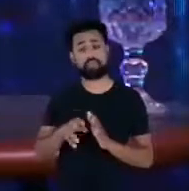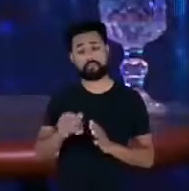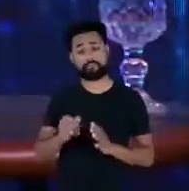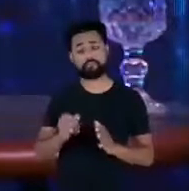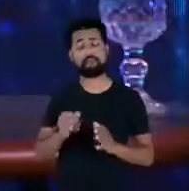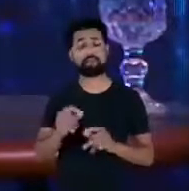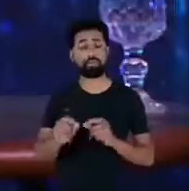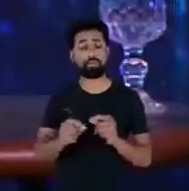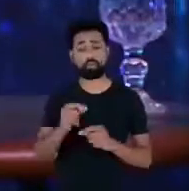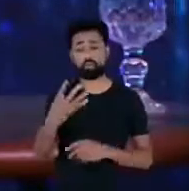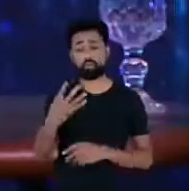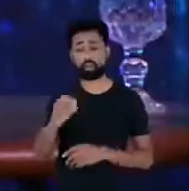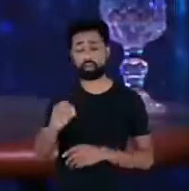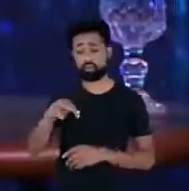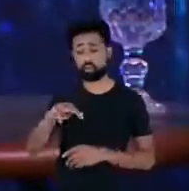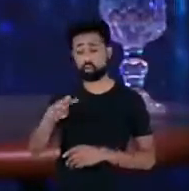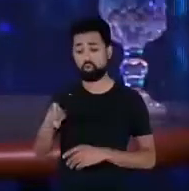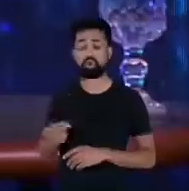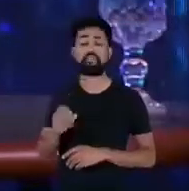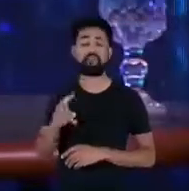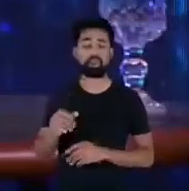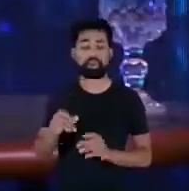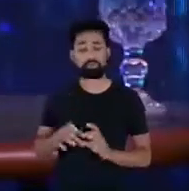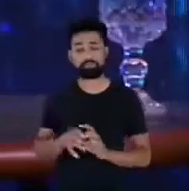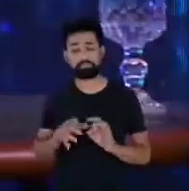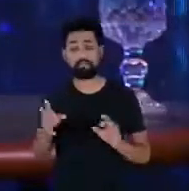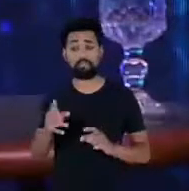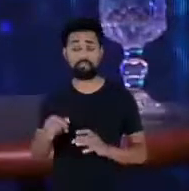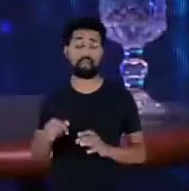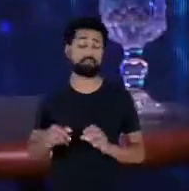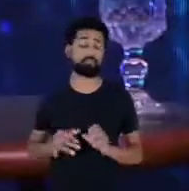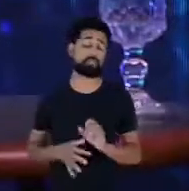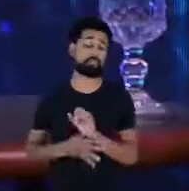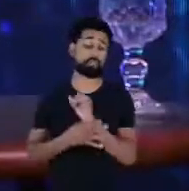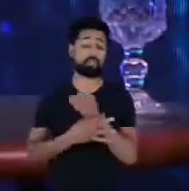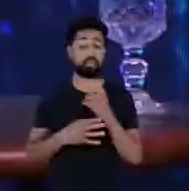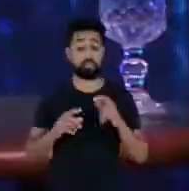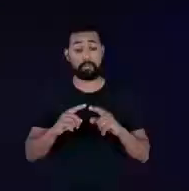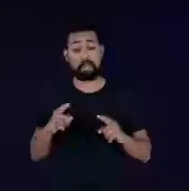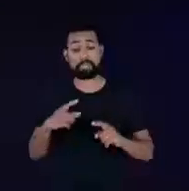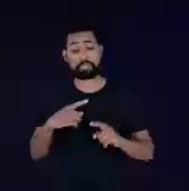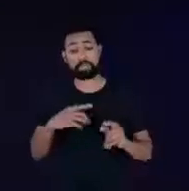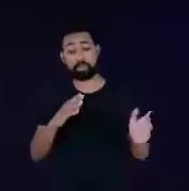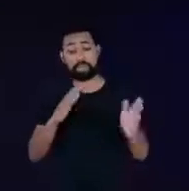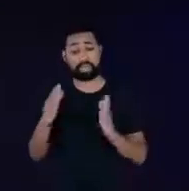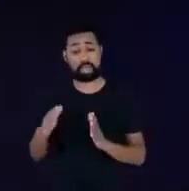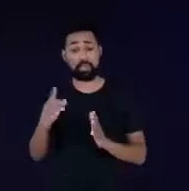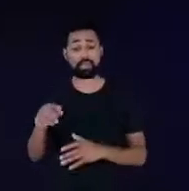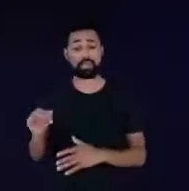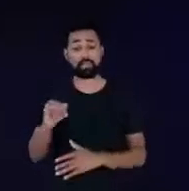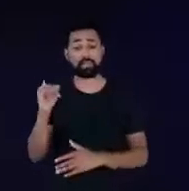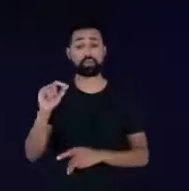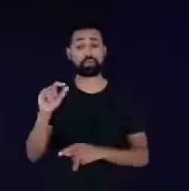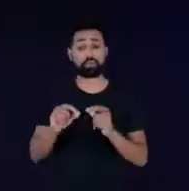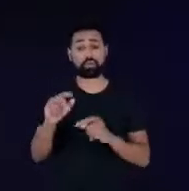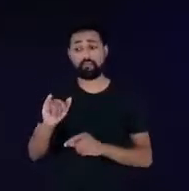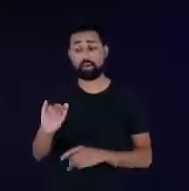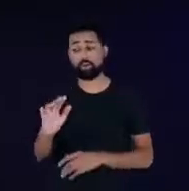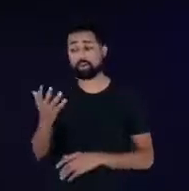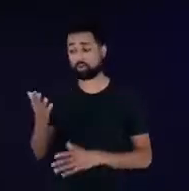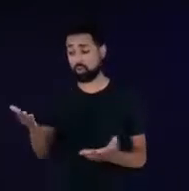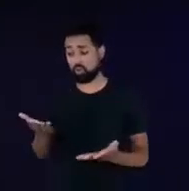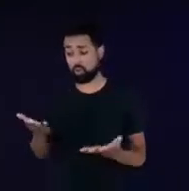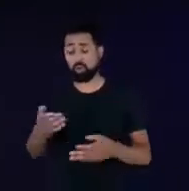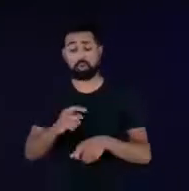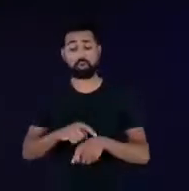40 milhões que vai ficar disponível em garantia só que tem uma etapa agora que é muito importante que ela vai ocorrer está ocorrendo nesse momento